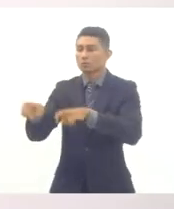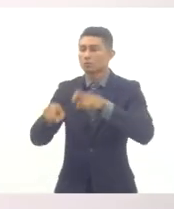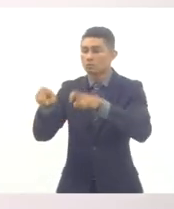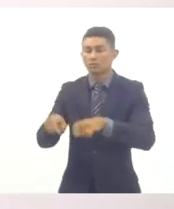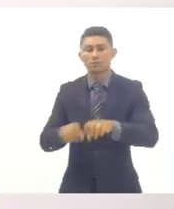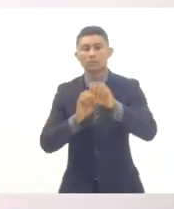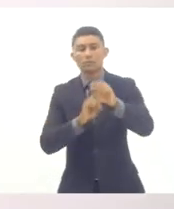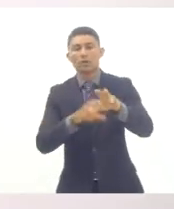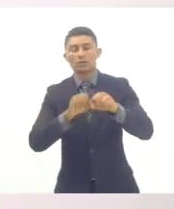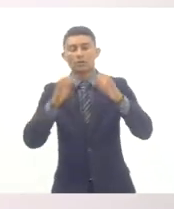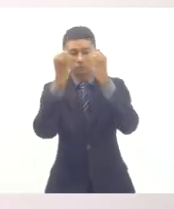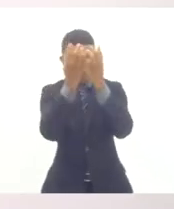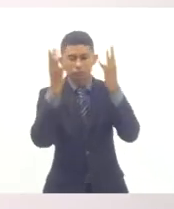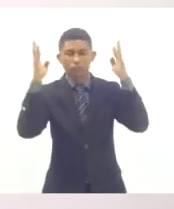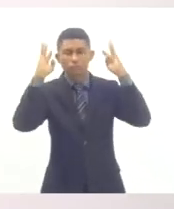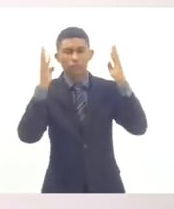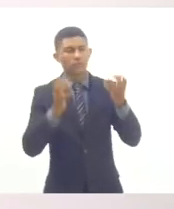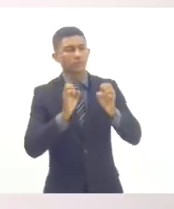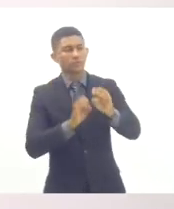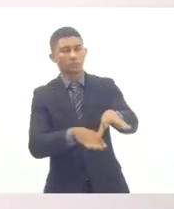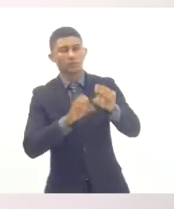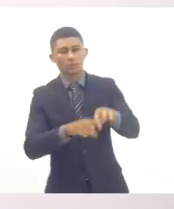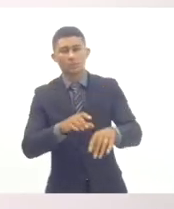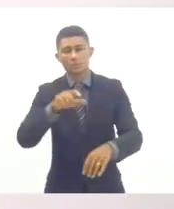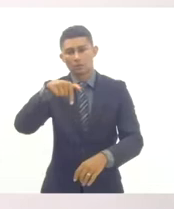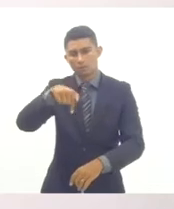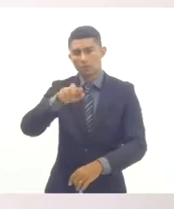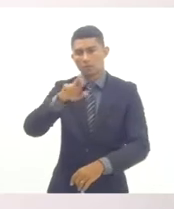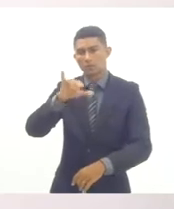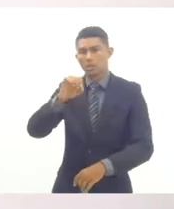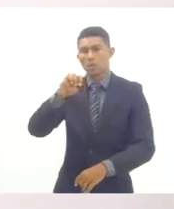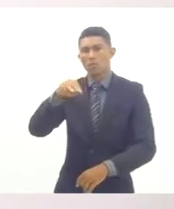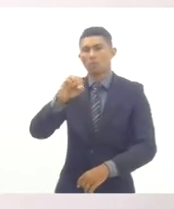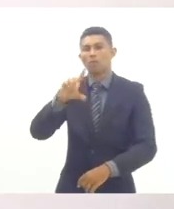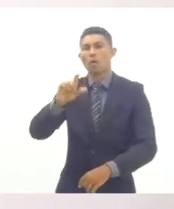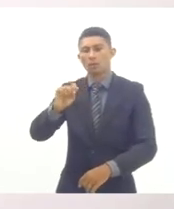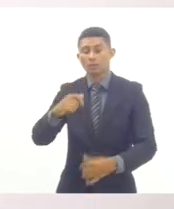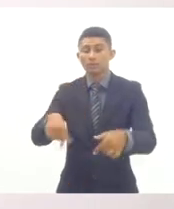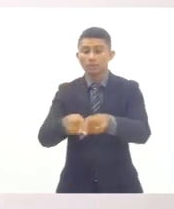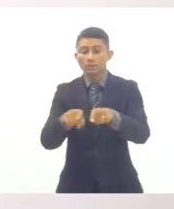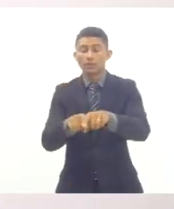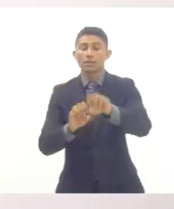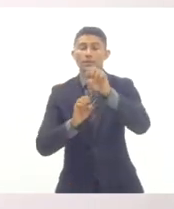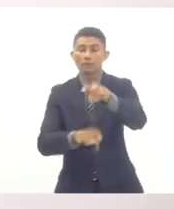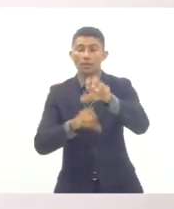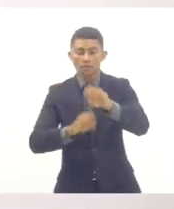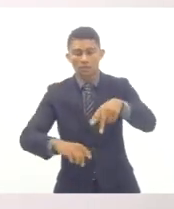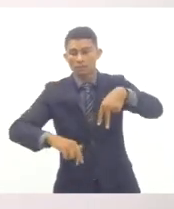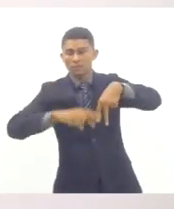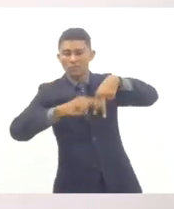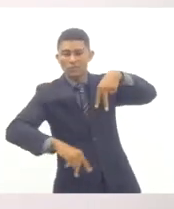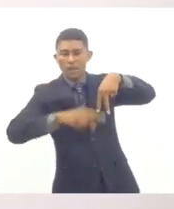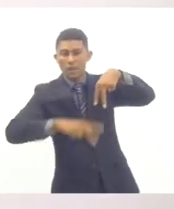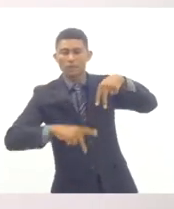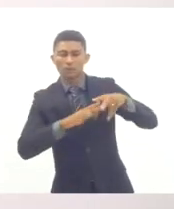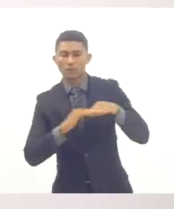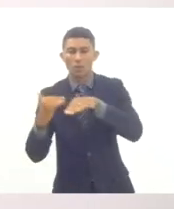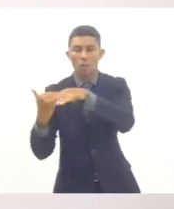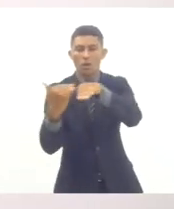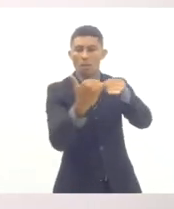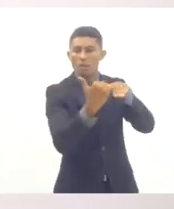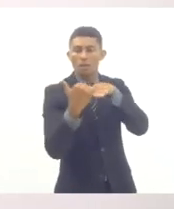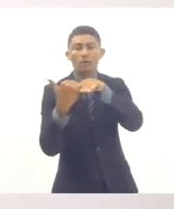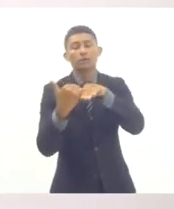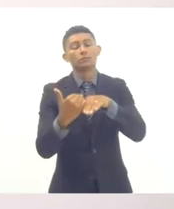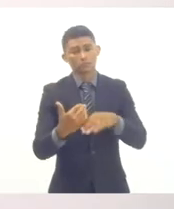educação quilombola, da educação com identidade de gênero e com igualdade de gênero e de orientação sexual.